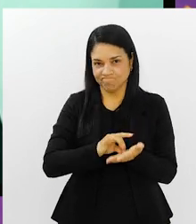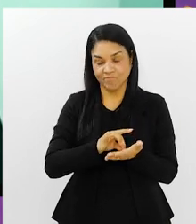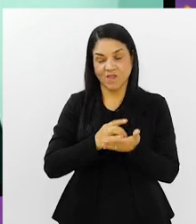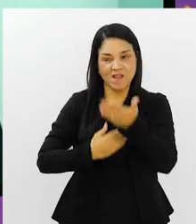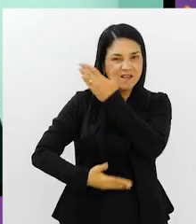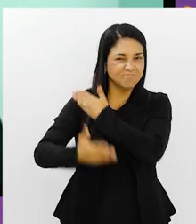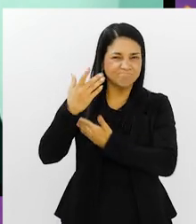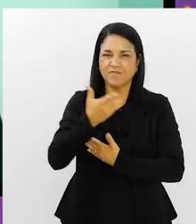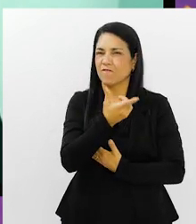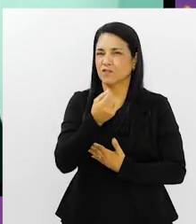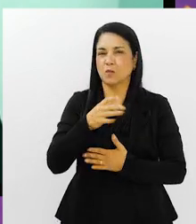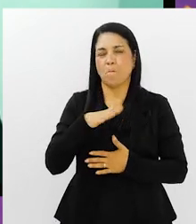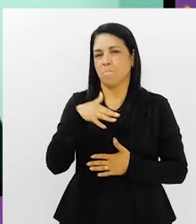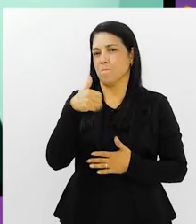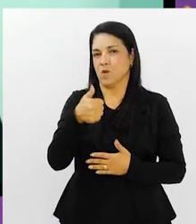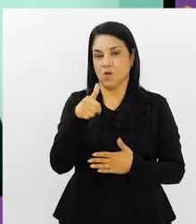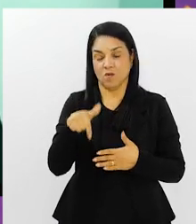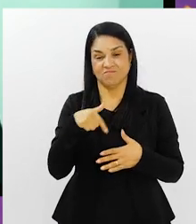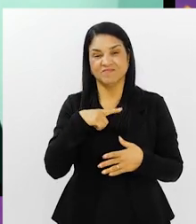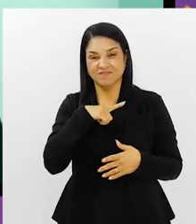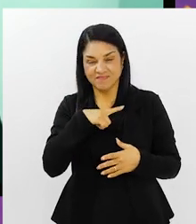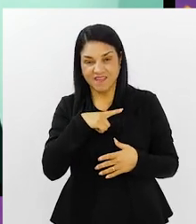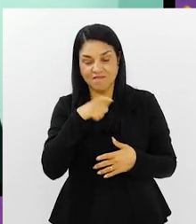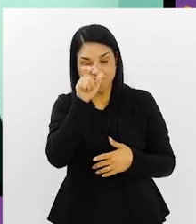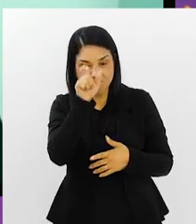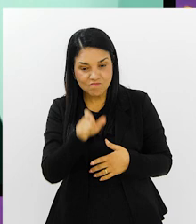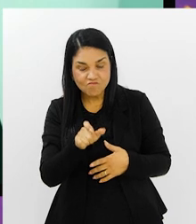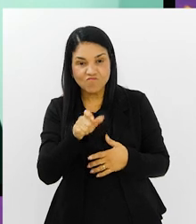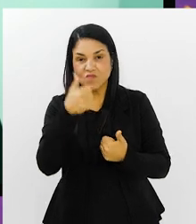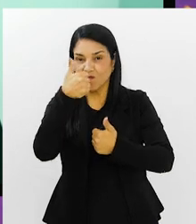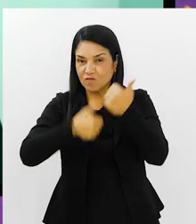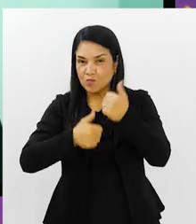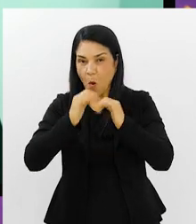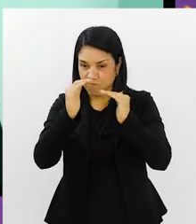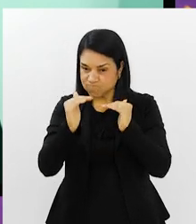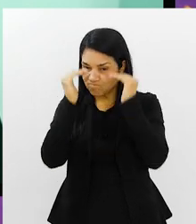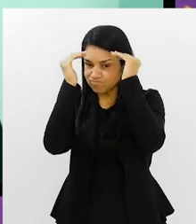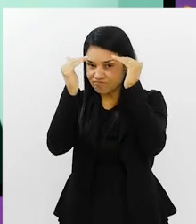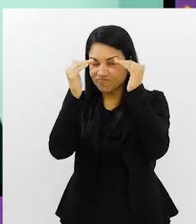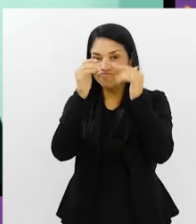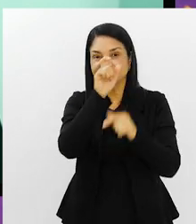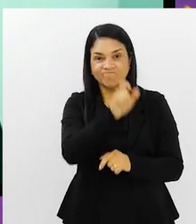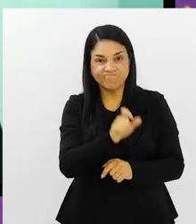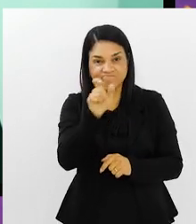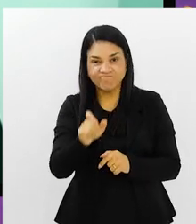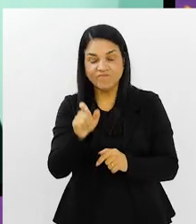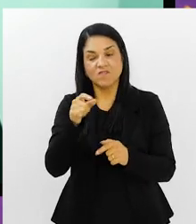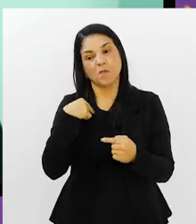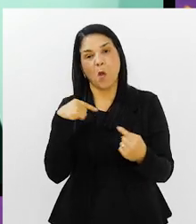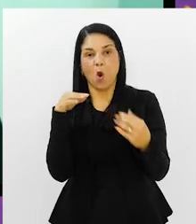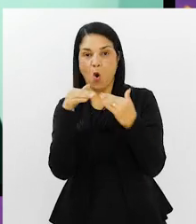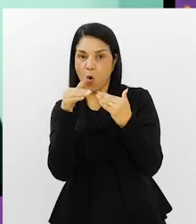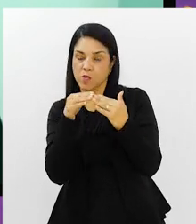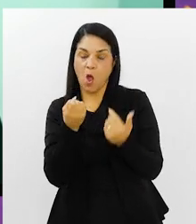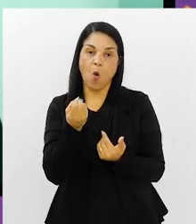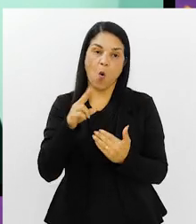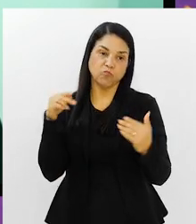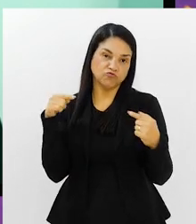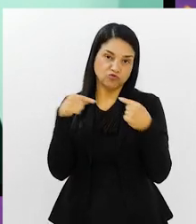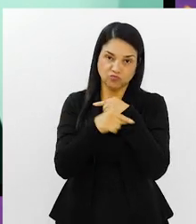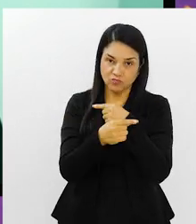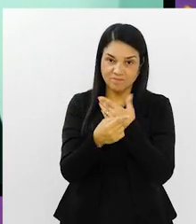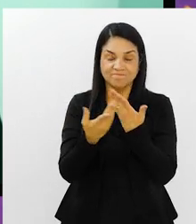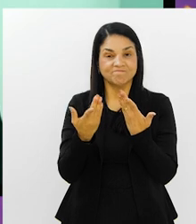Independentemente se nós temos craques ou não, eu acho que até esse termo craque, você pode concordar ou discordar, é